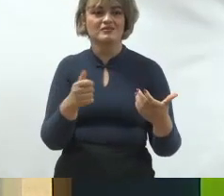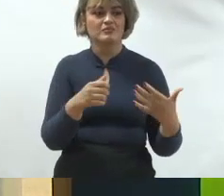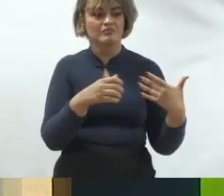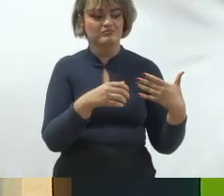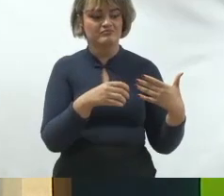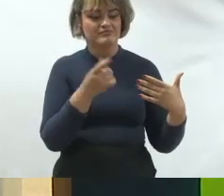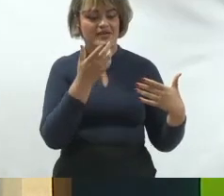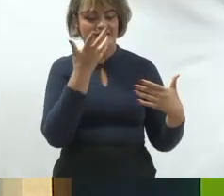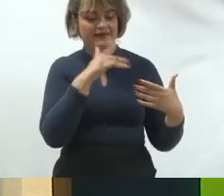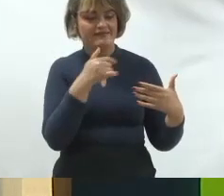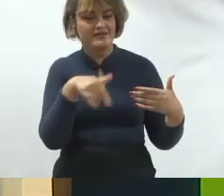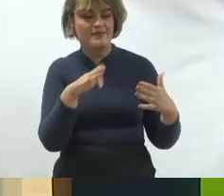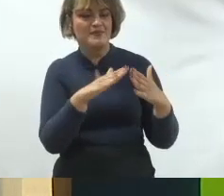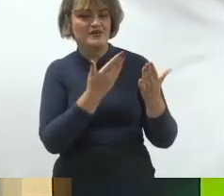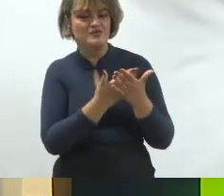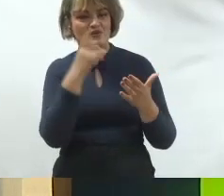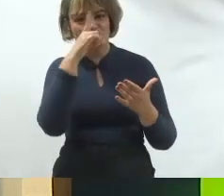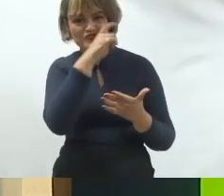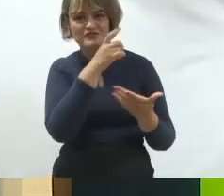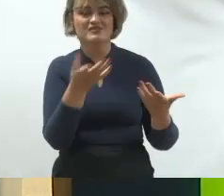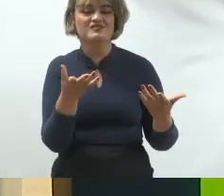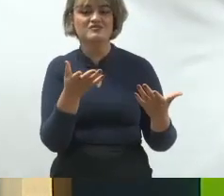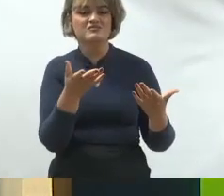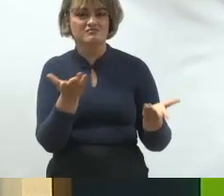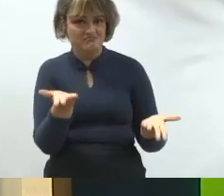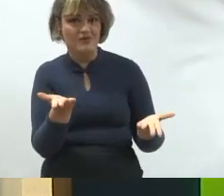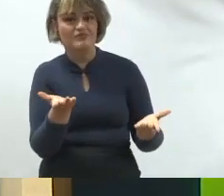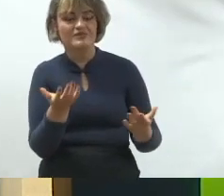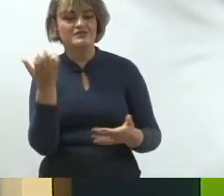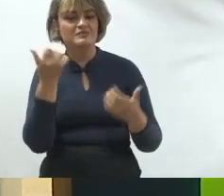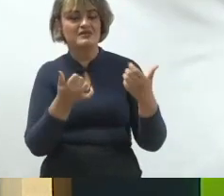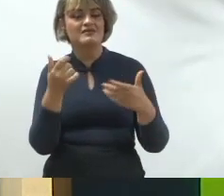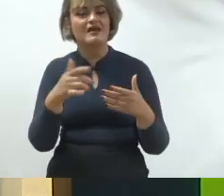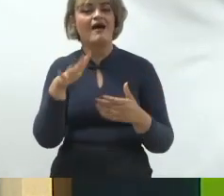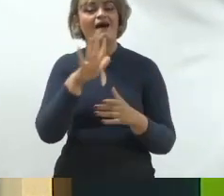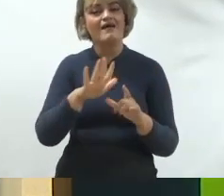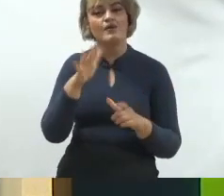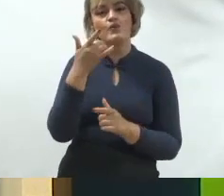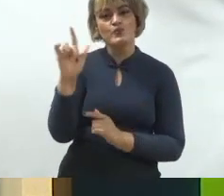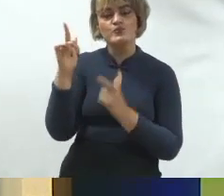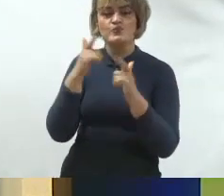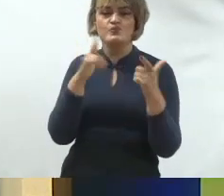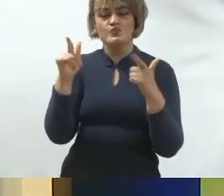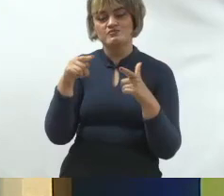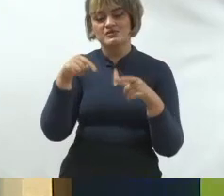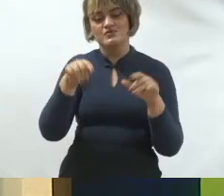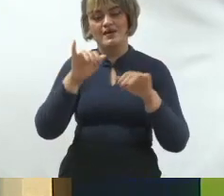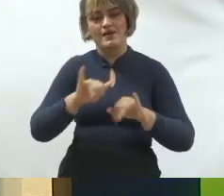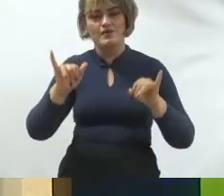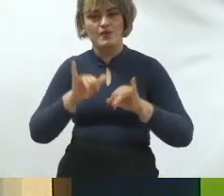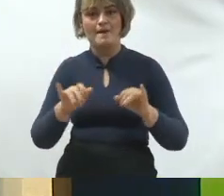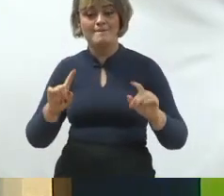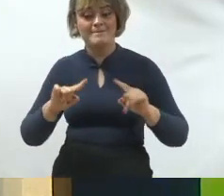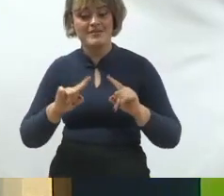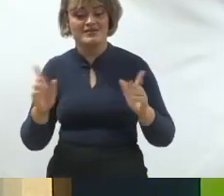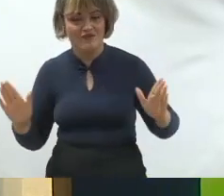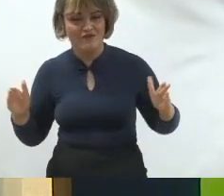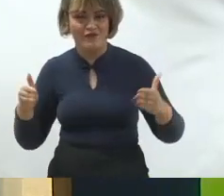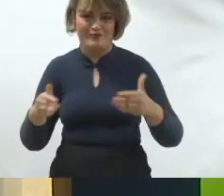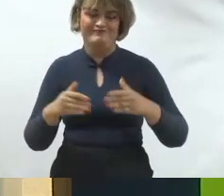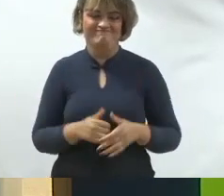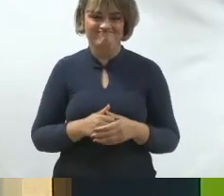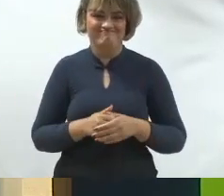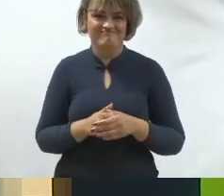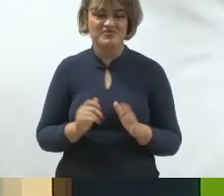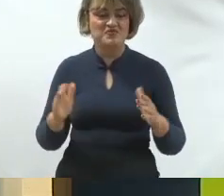alunos e trazer para casa. você consegue colocar outras plataformas dentro da sua campanha eleitoral, mas você tem um foco. O seu